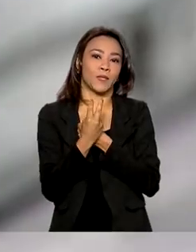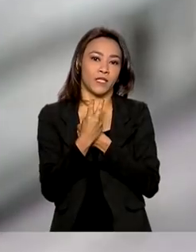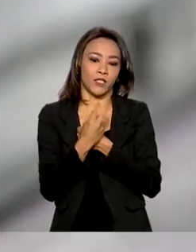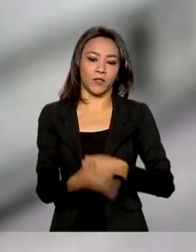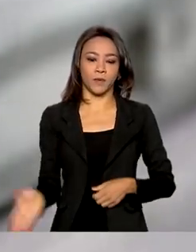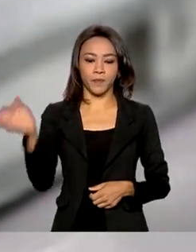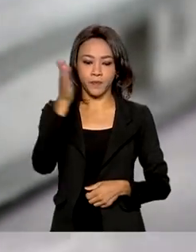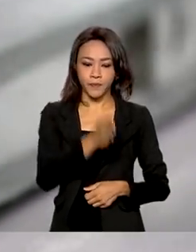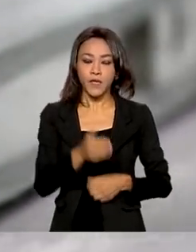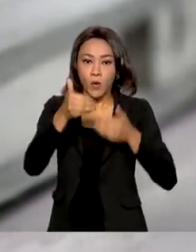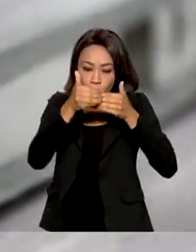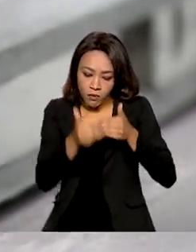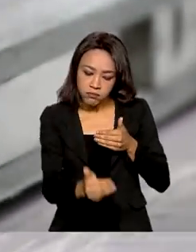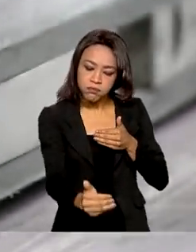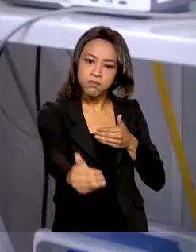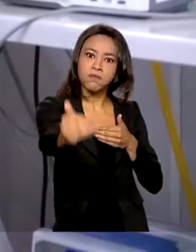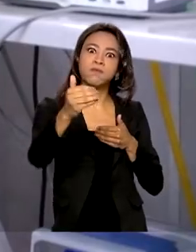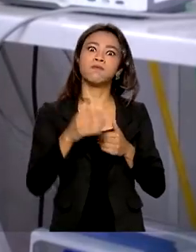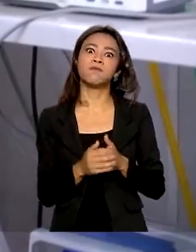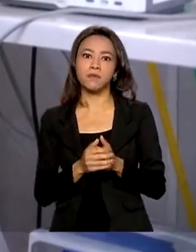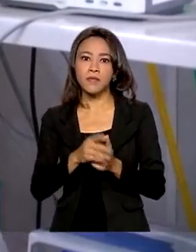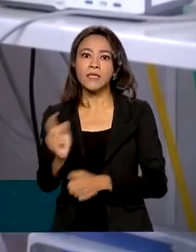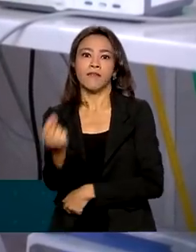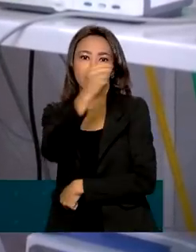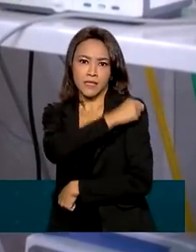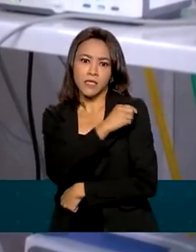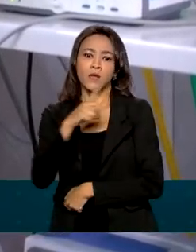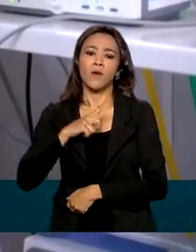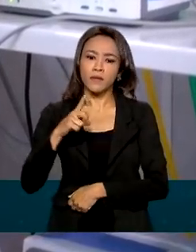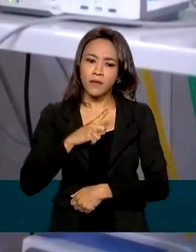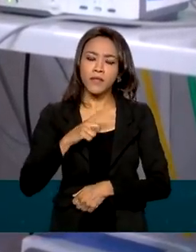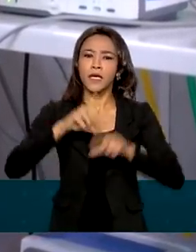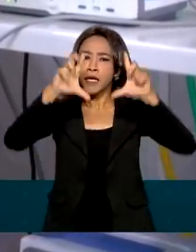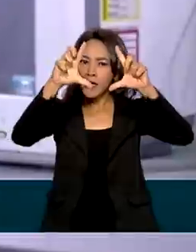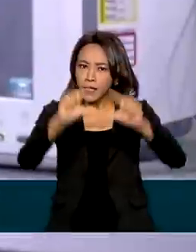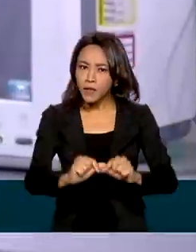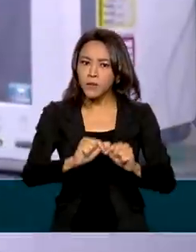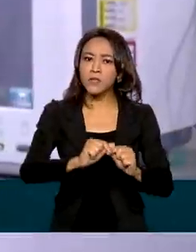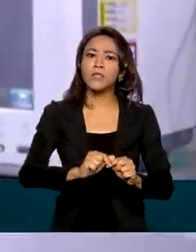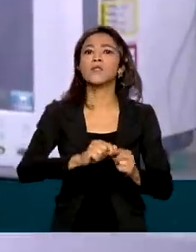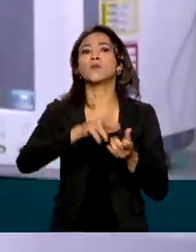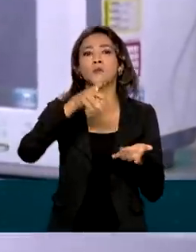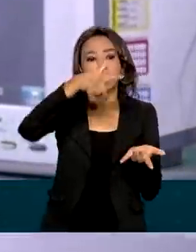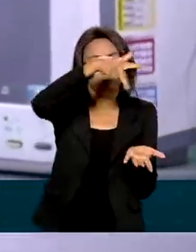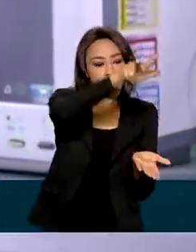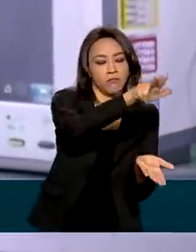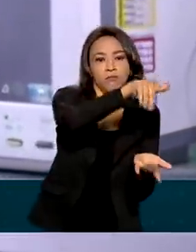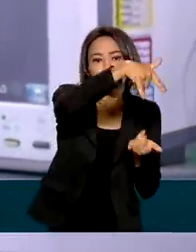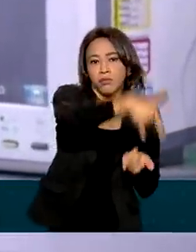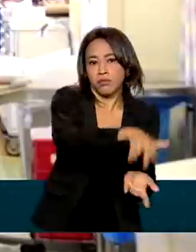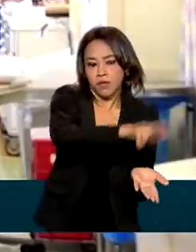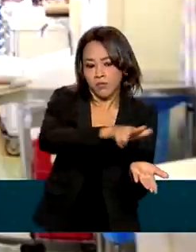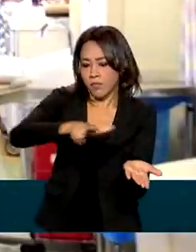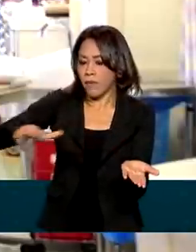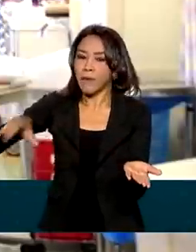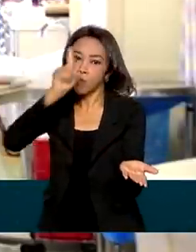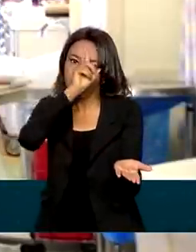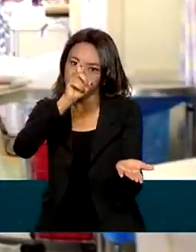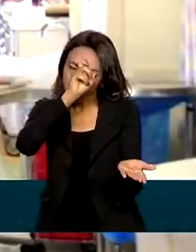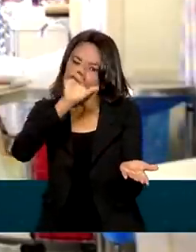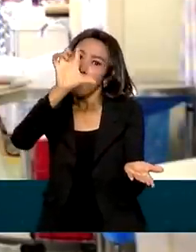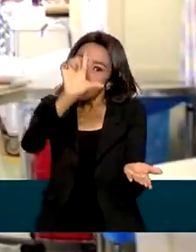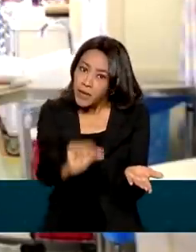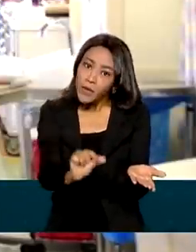O avanço da vacinação tem levado à redução do número de leitos ocupados com pacientes com a Covid-19. Menos